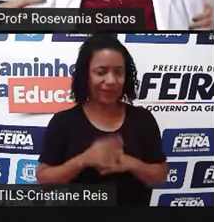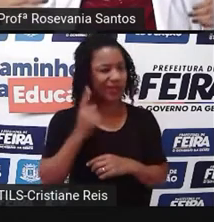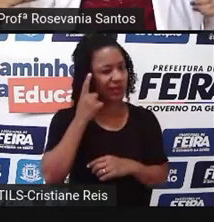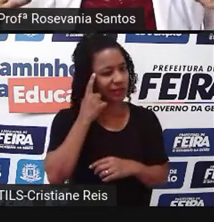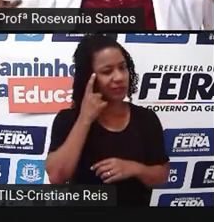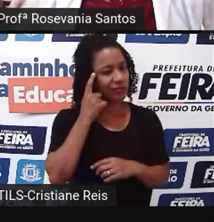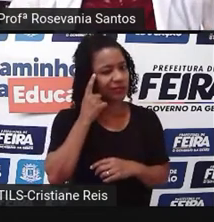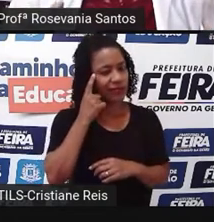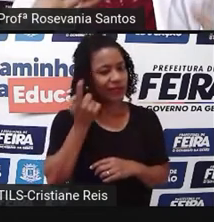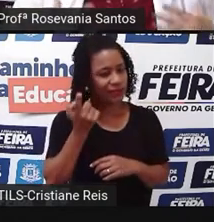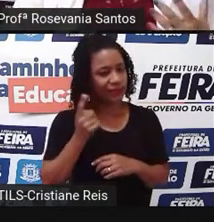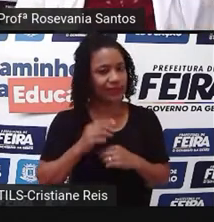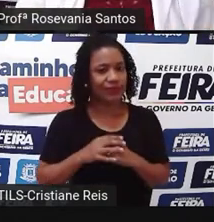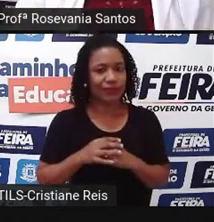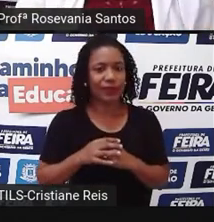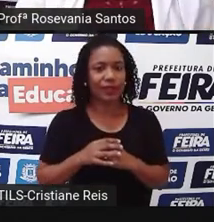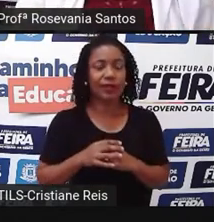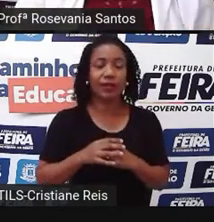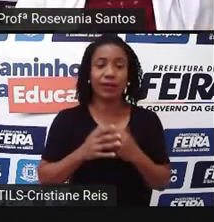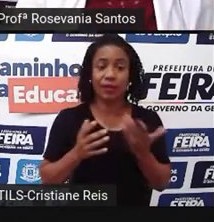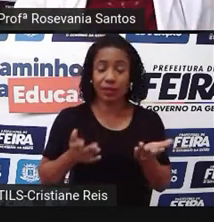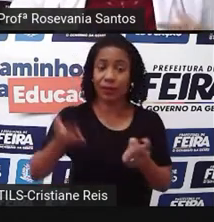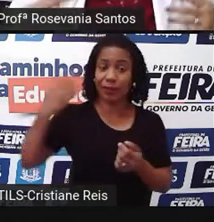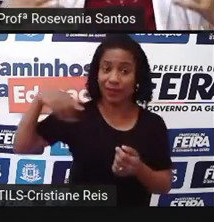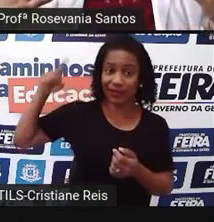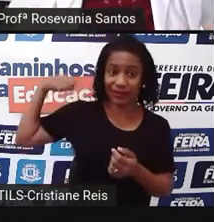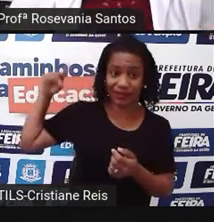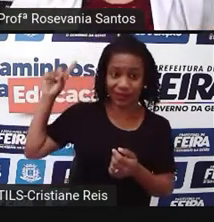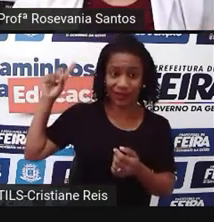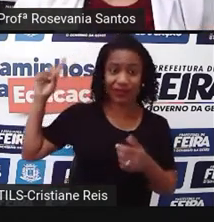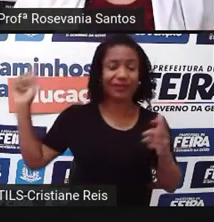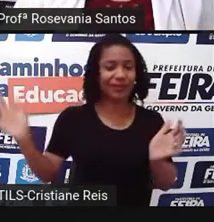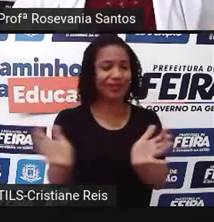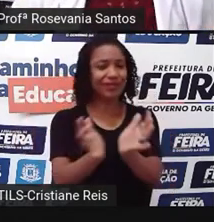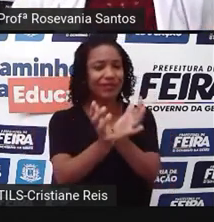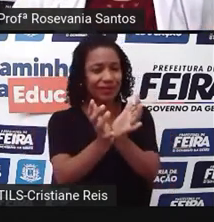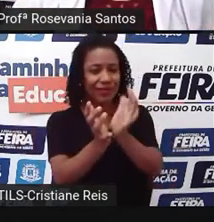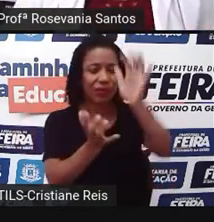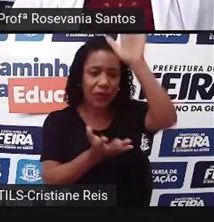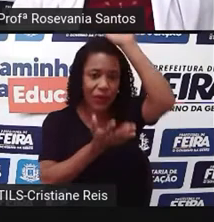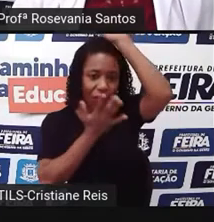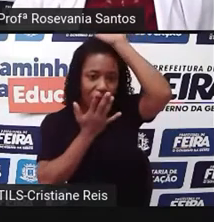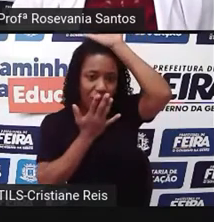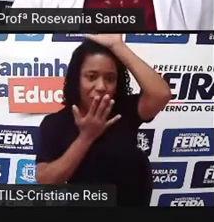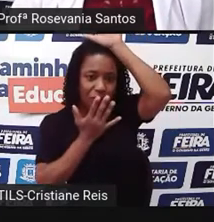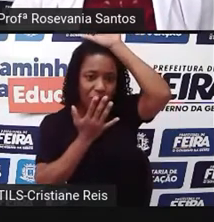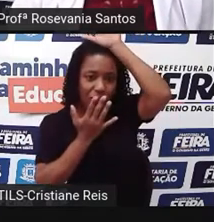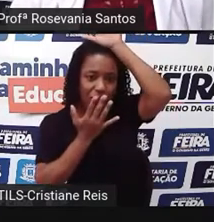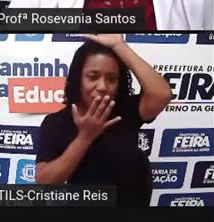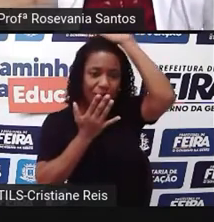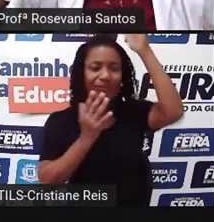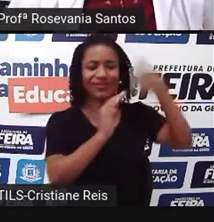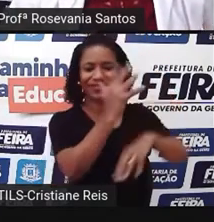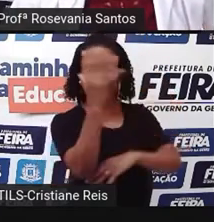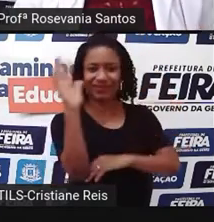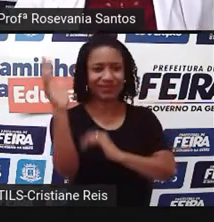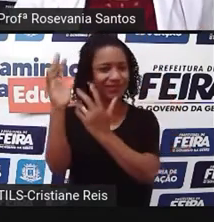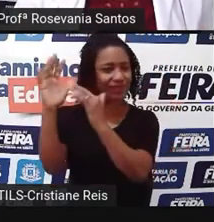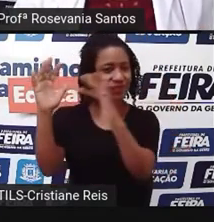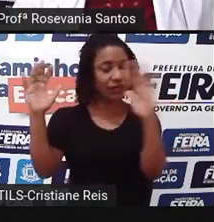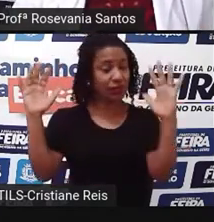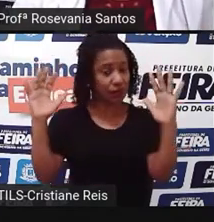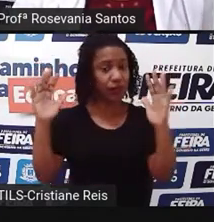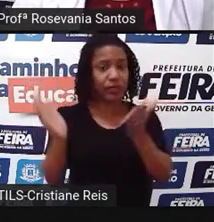né? Quando a gente só tinha aqui os povos indígenas, que não alterava tanto assim, né? O espaço natural. E vieram